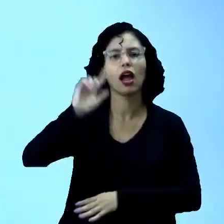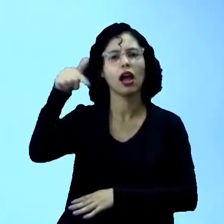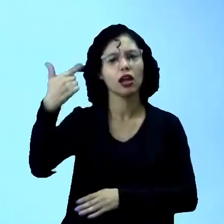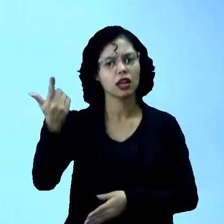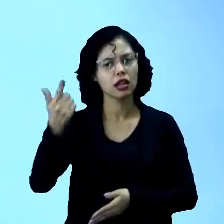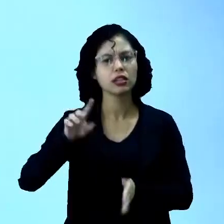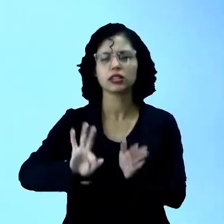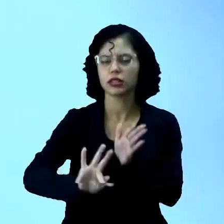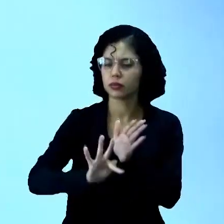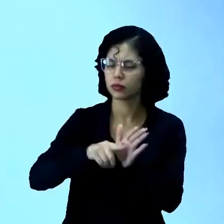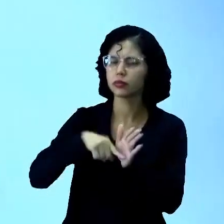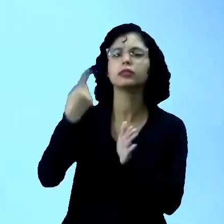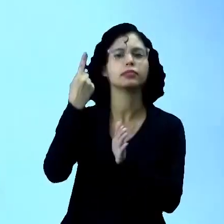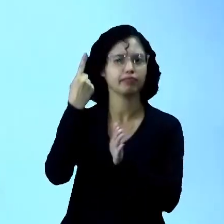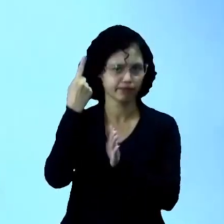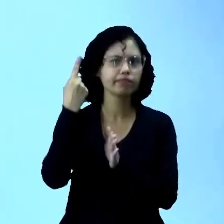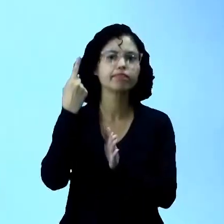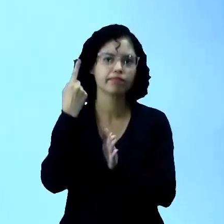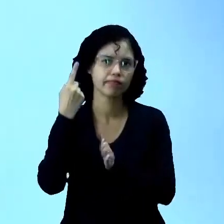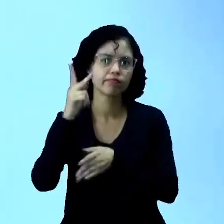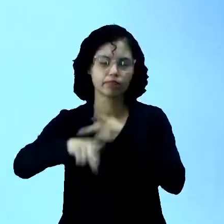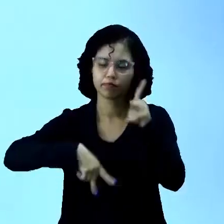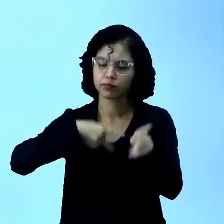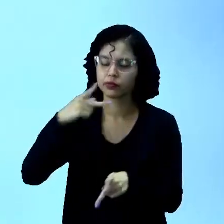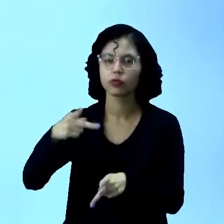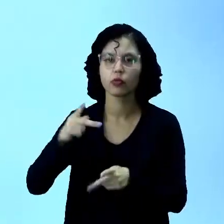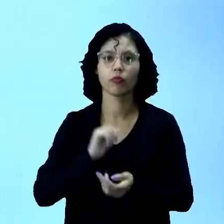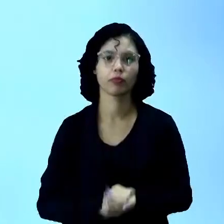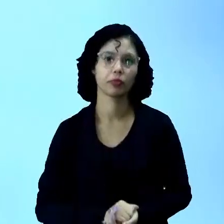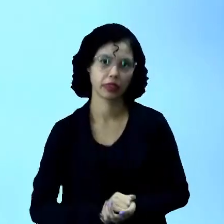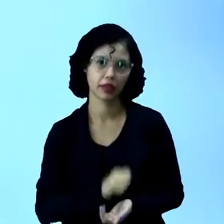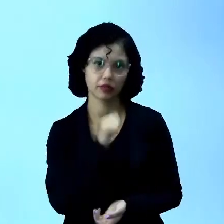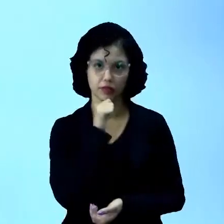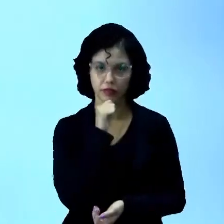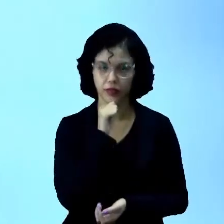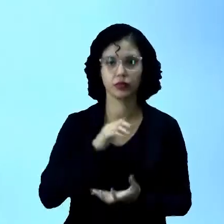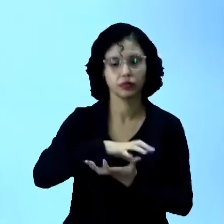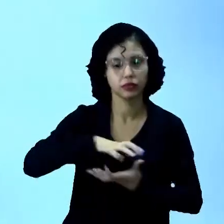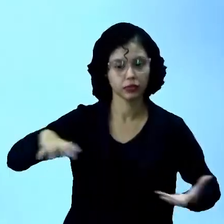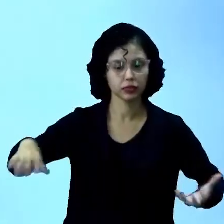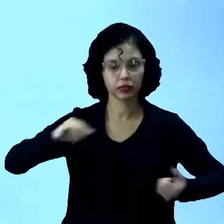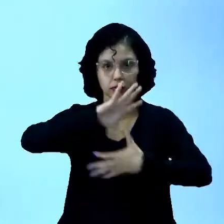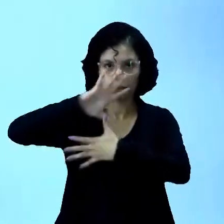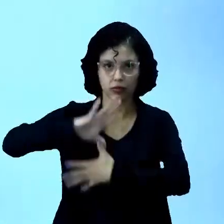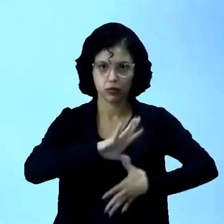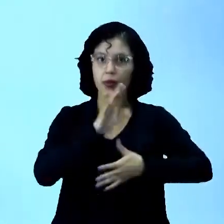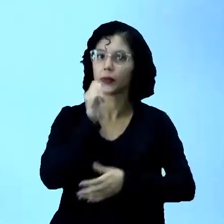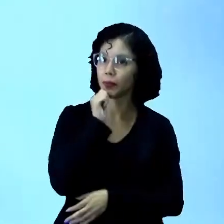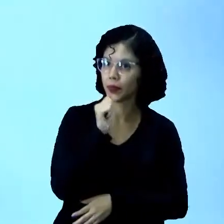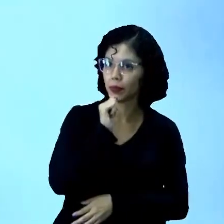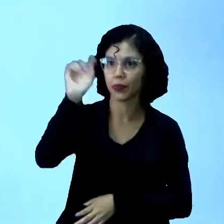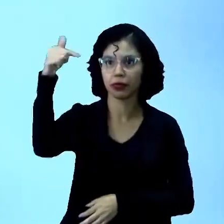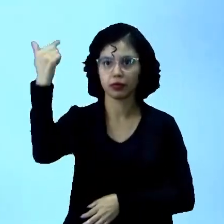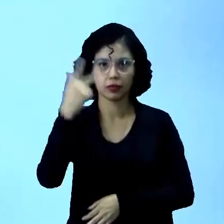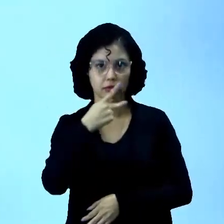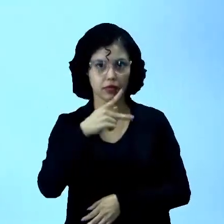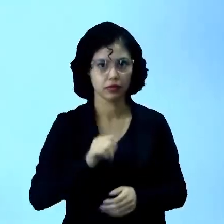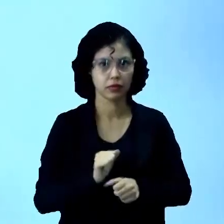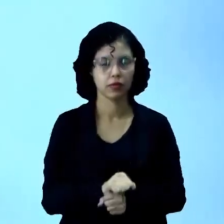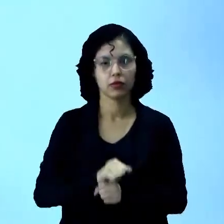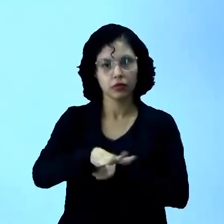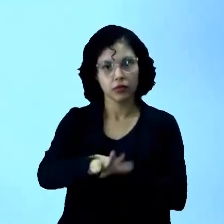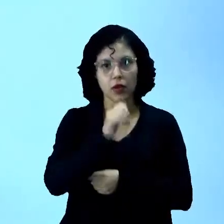primeiros descendentes dos primeiros povoadores do continente americano ainda lá na pré-história.